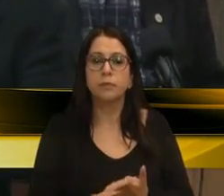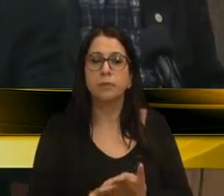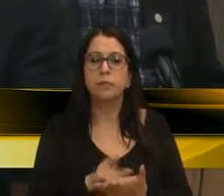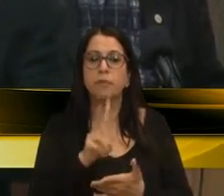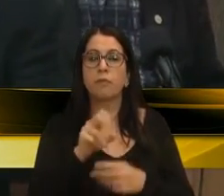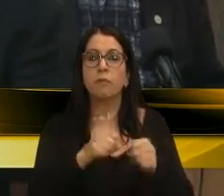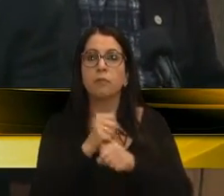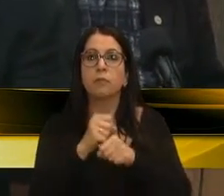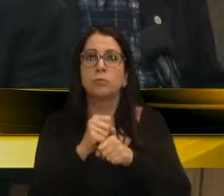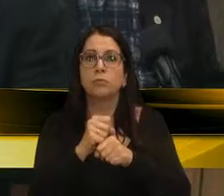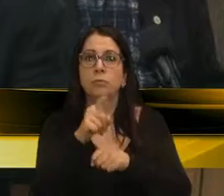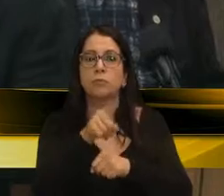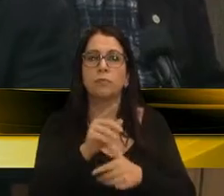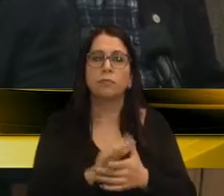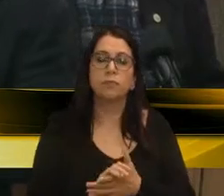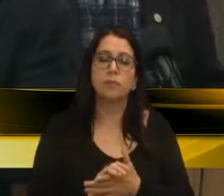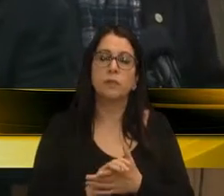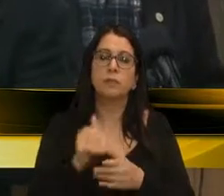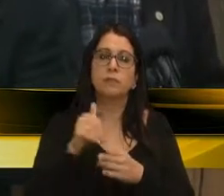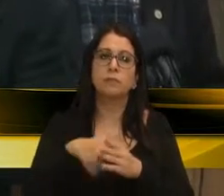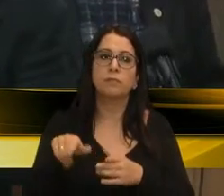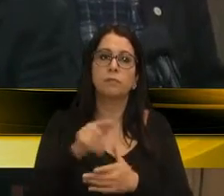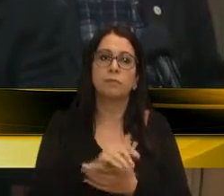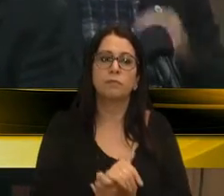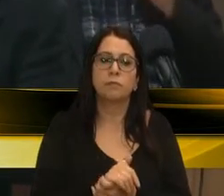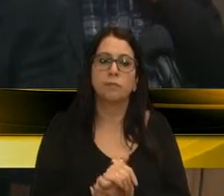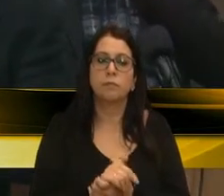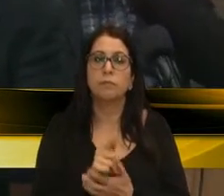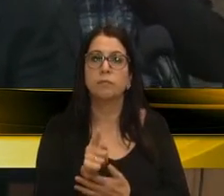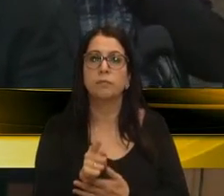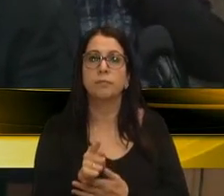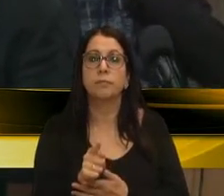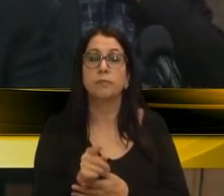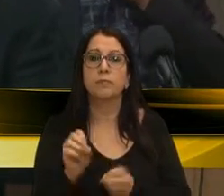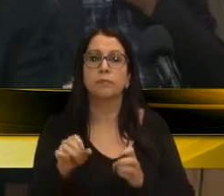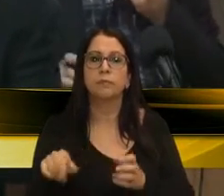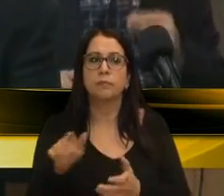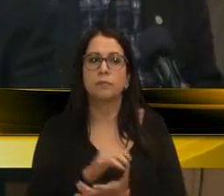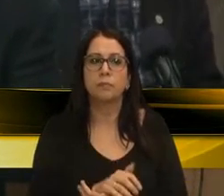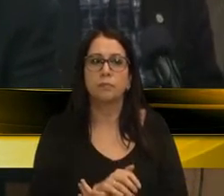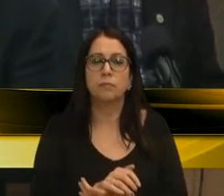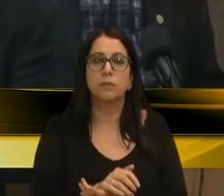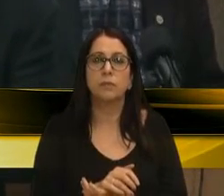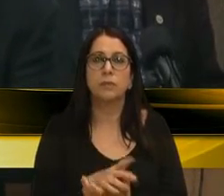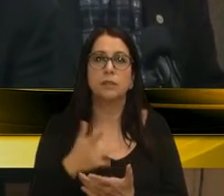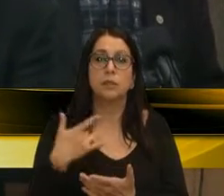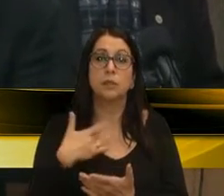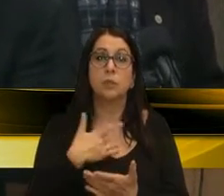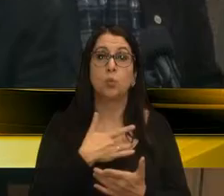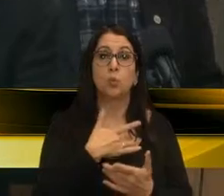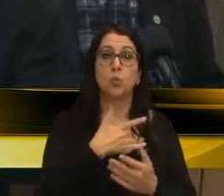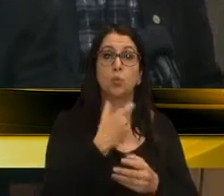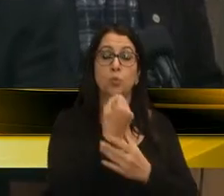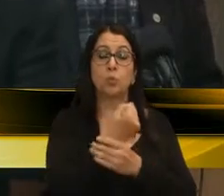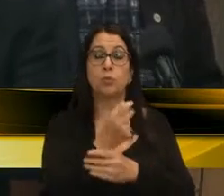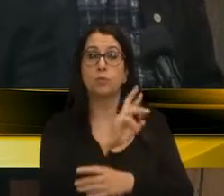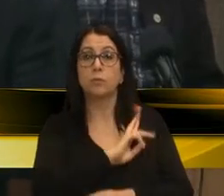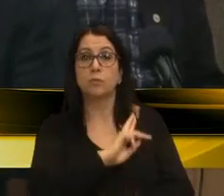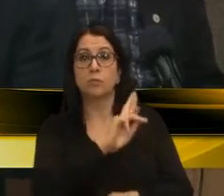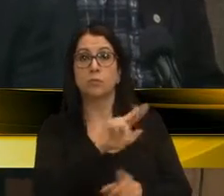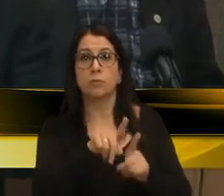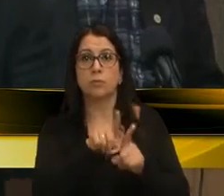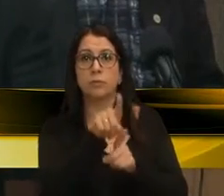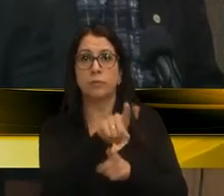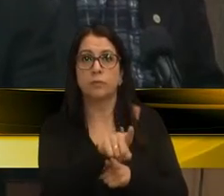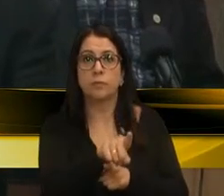20 anos o corte, foi votado por 20 anos o corte, na educação, na saúde, na segurança, está aí os resultados. Então, tem